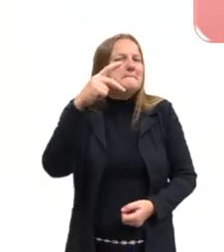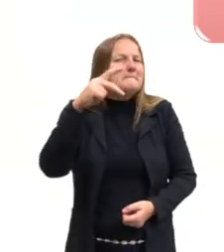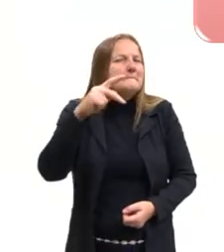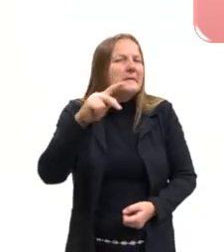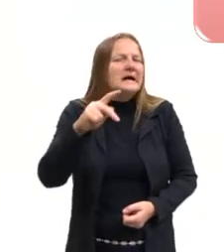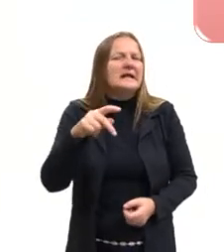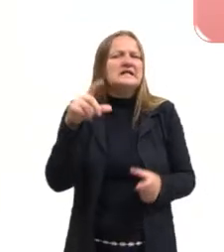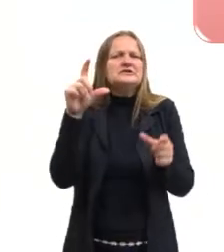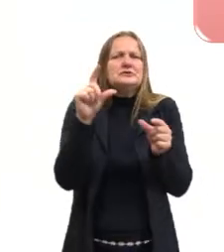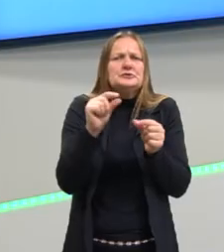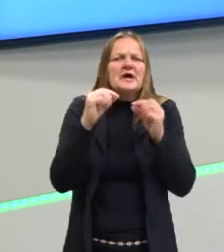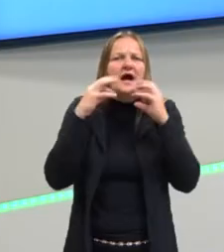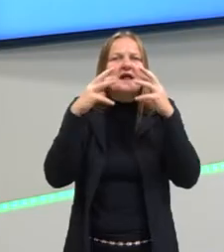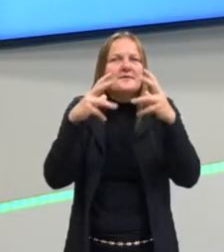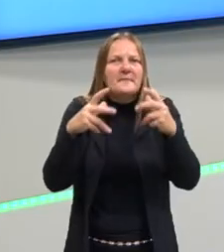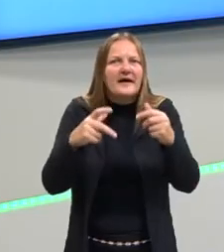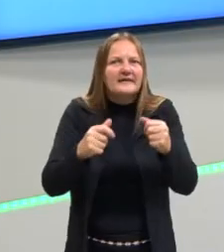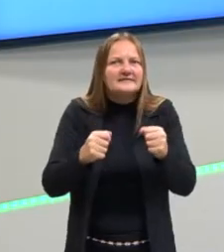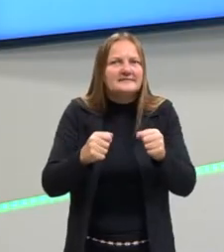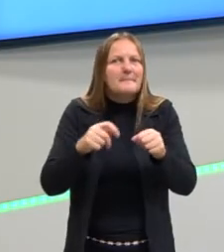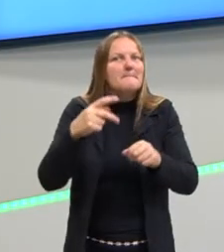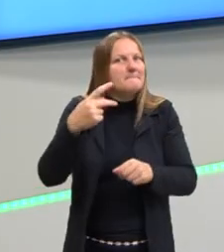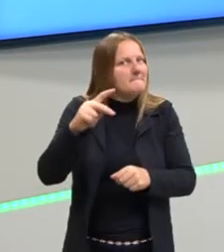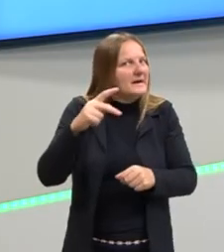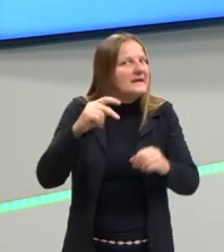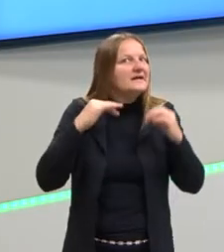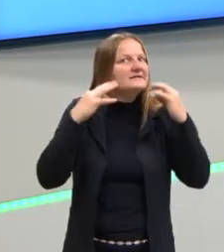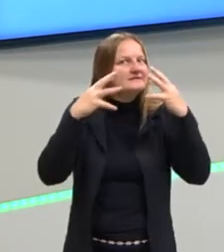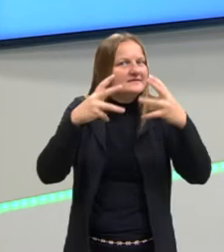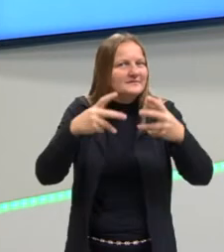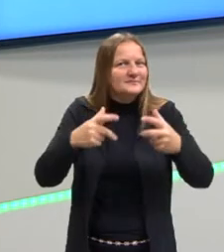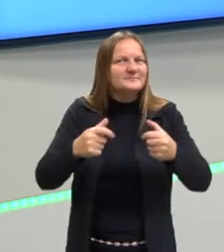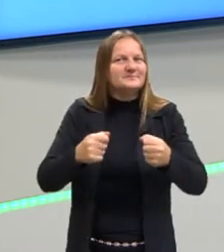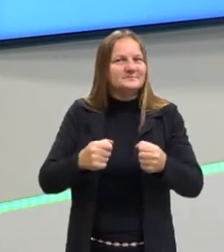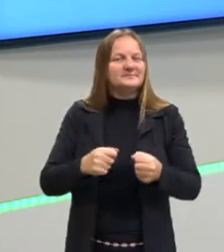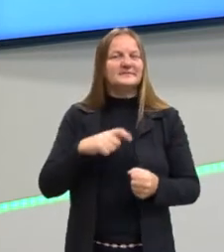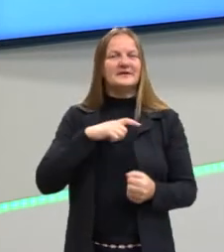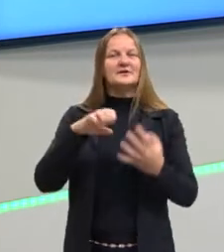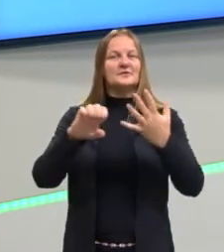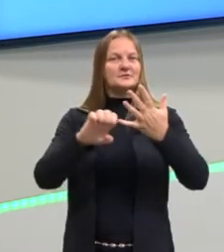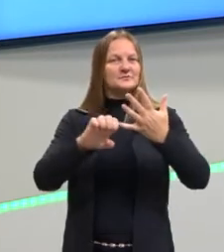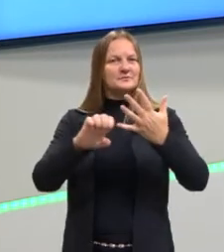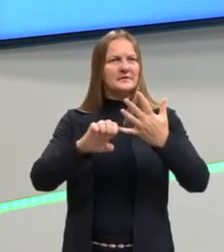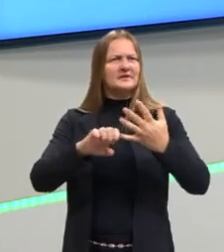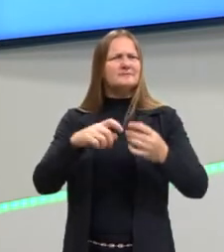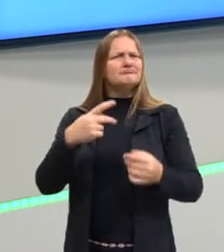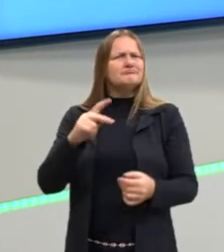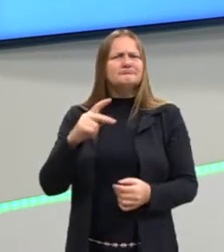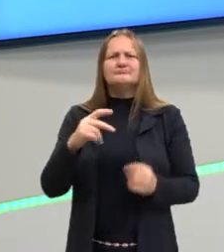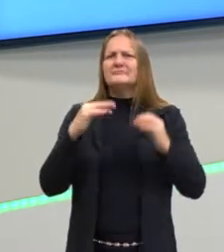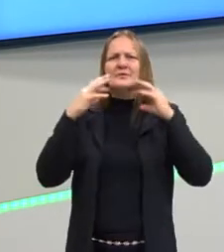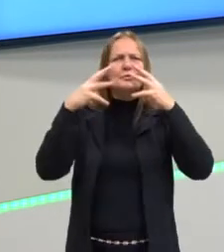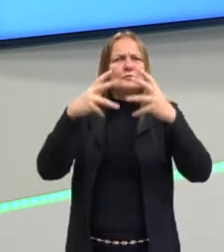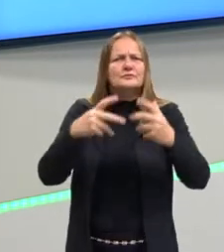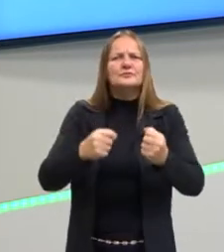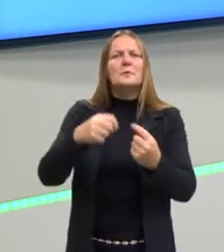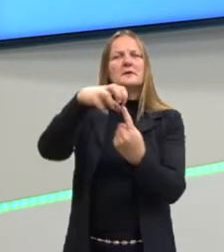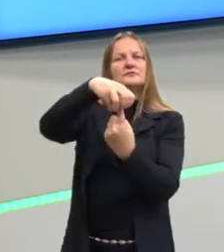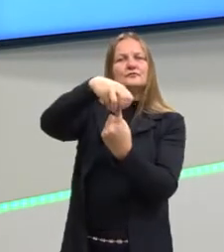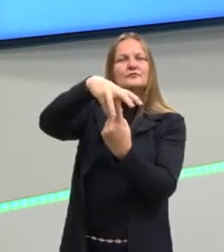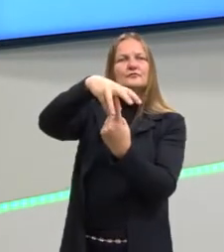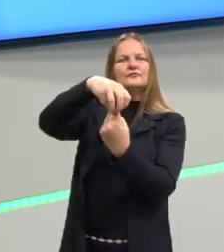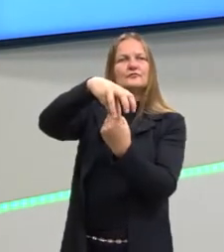pequenos animais, juro pra vocês. Eles parecem, tem espécies também que parecem muitíssimo com fungos.